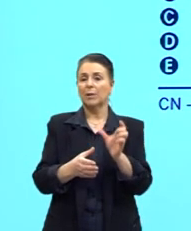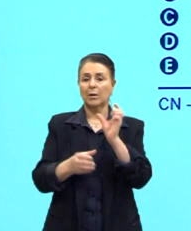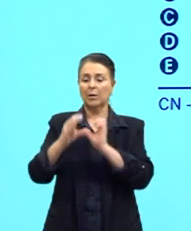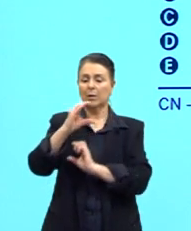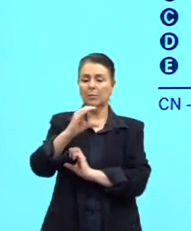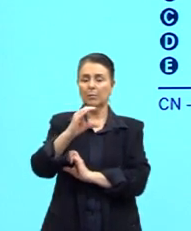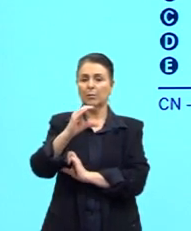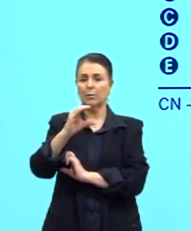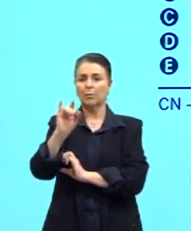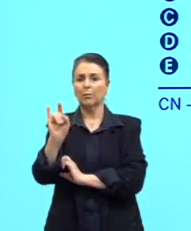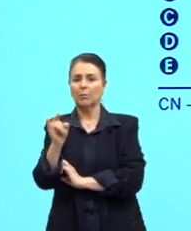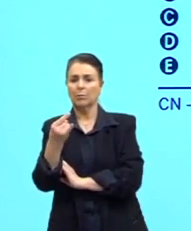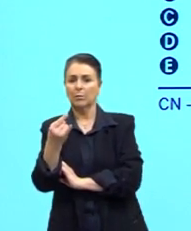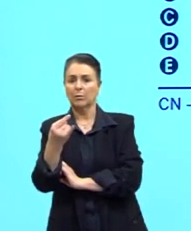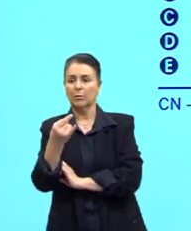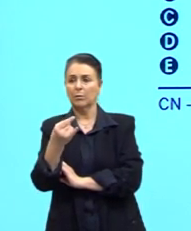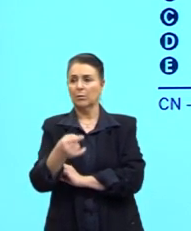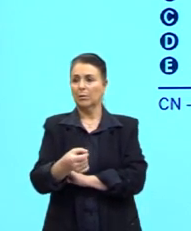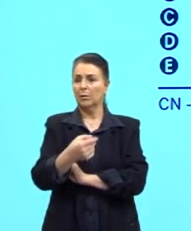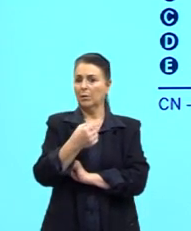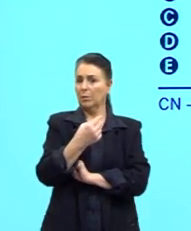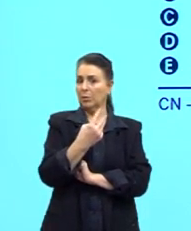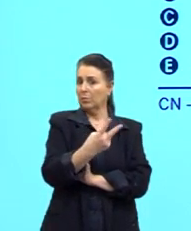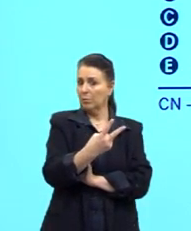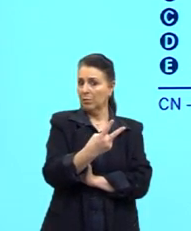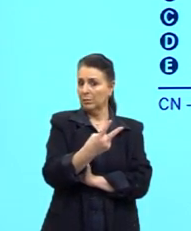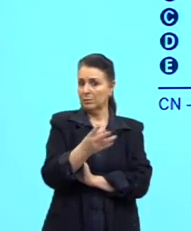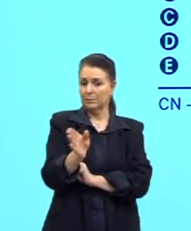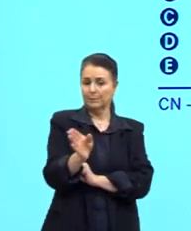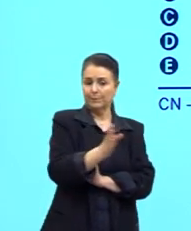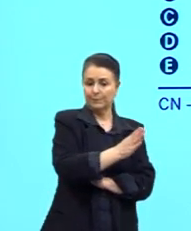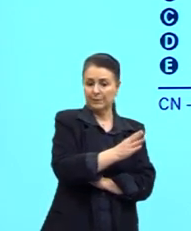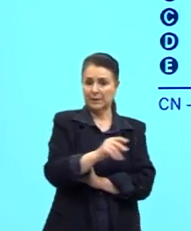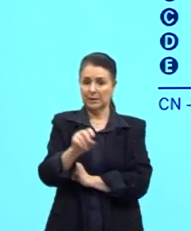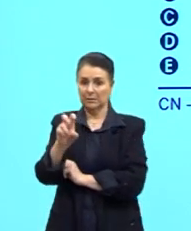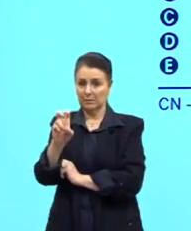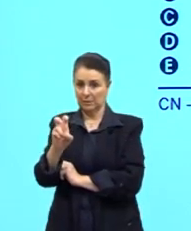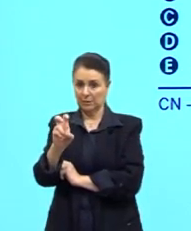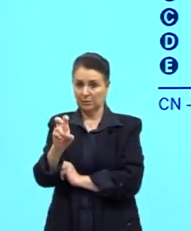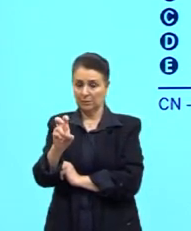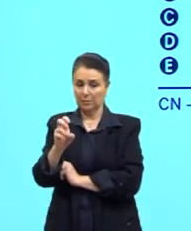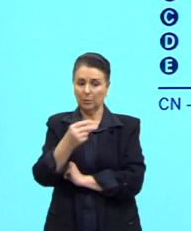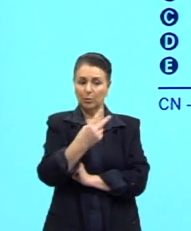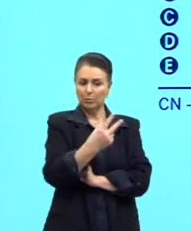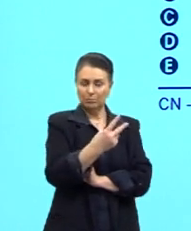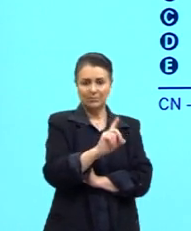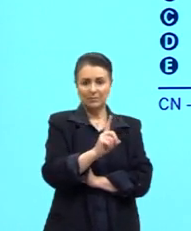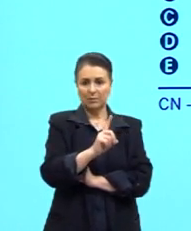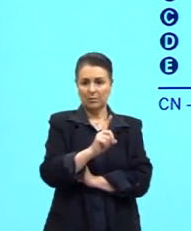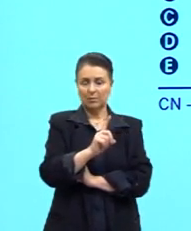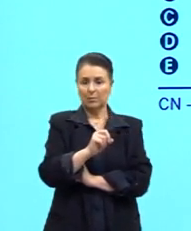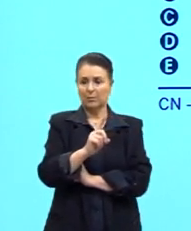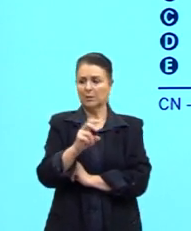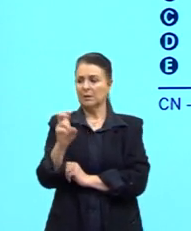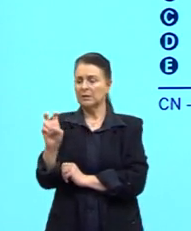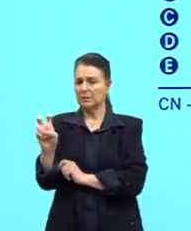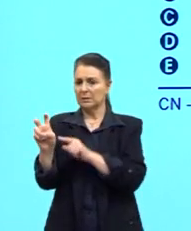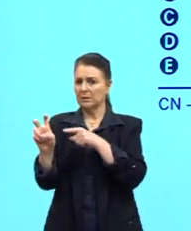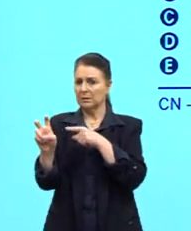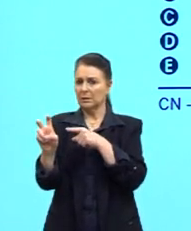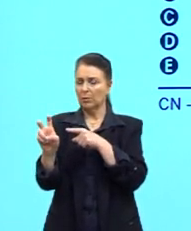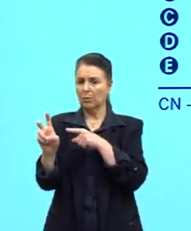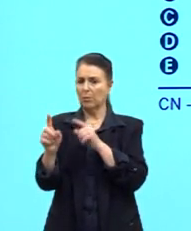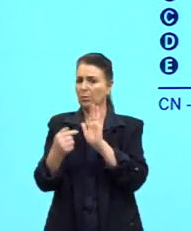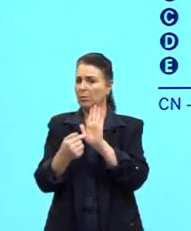terminal. A 2 e A 5, A 2 também não é, né? Mas A 2 e A 5, ela